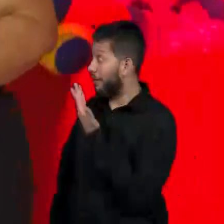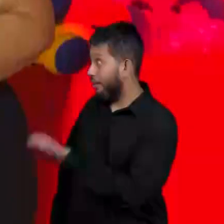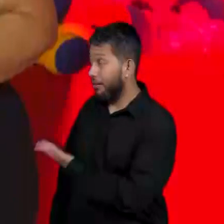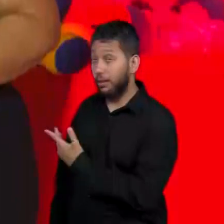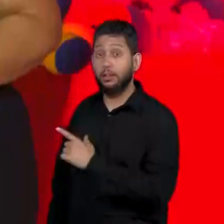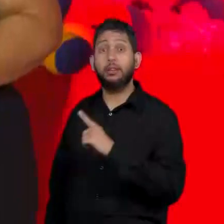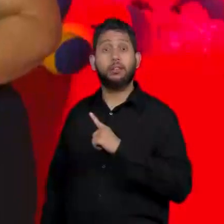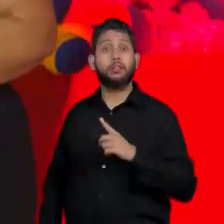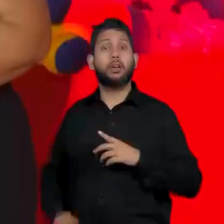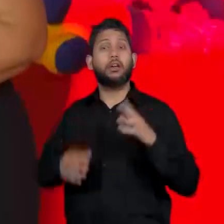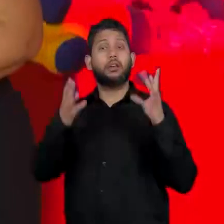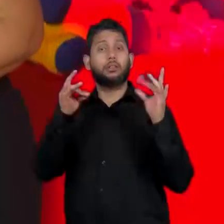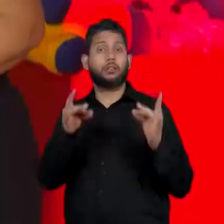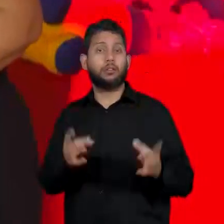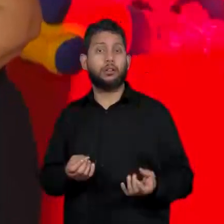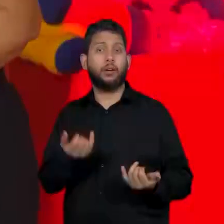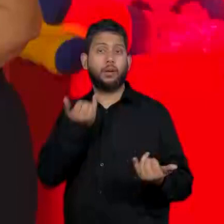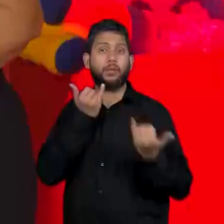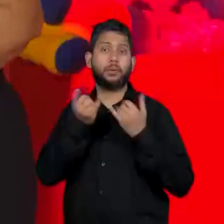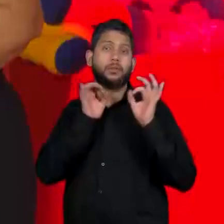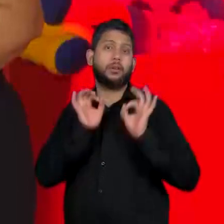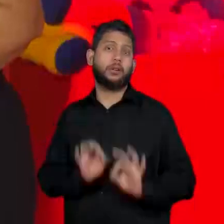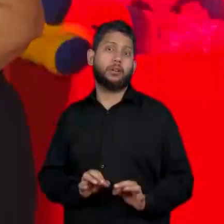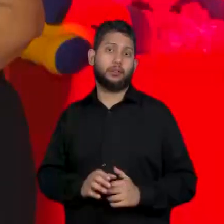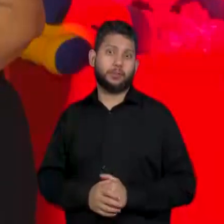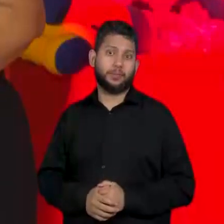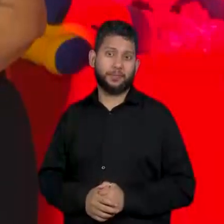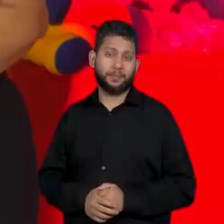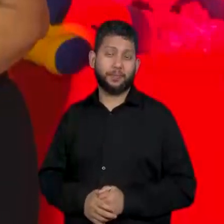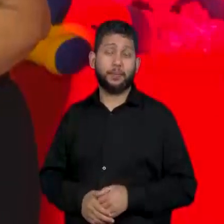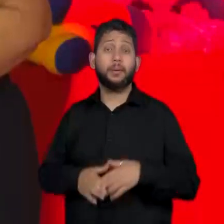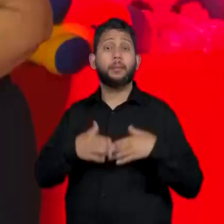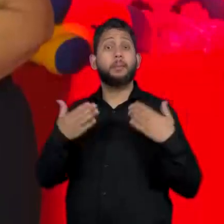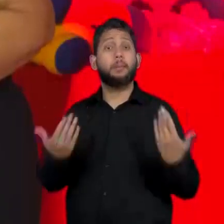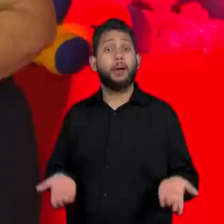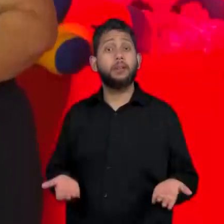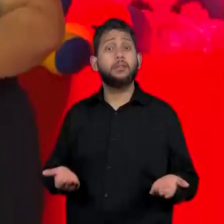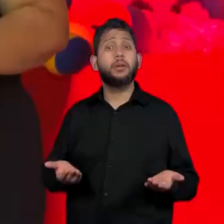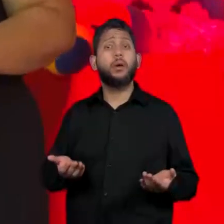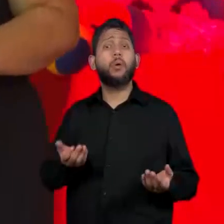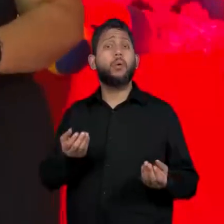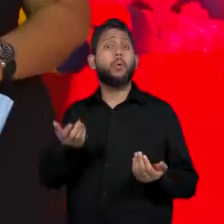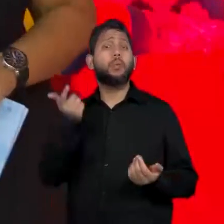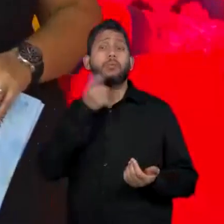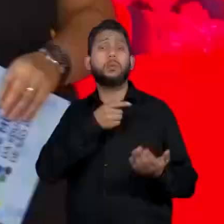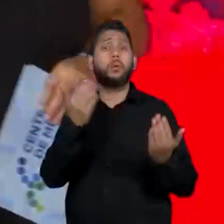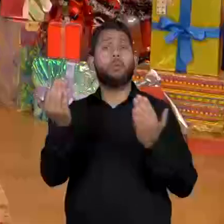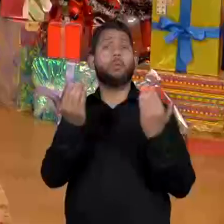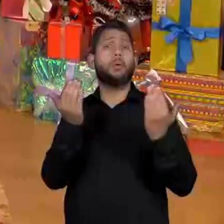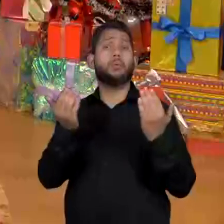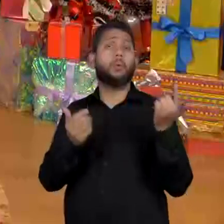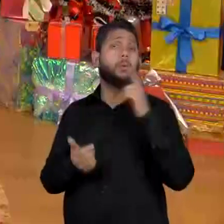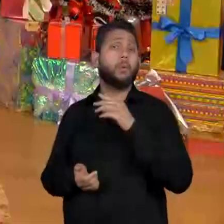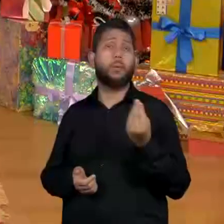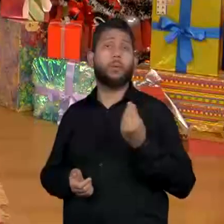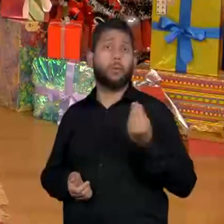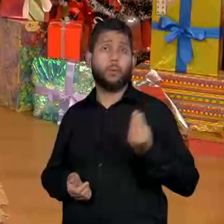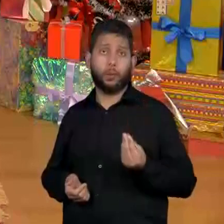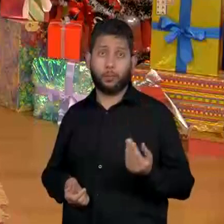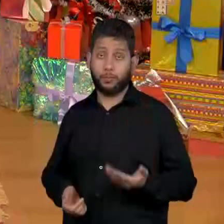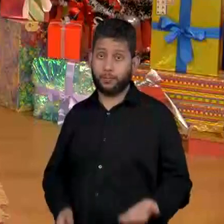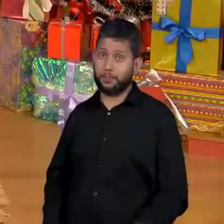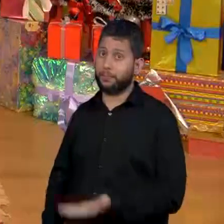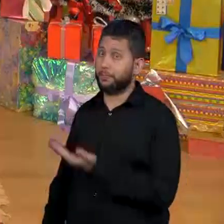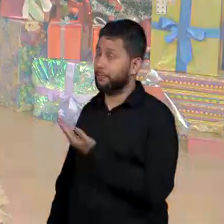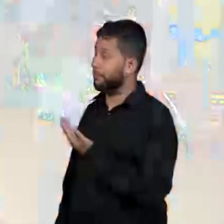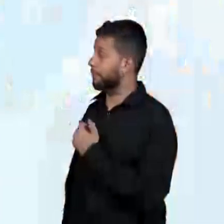tenho a informação correta. Agora, como é que a gente solidifica essas comparações? Vamos voltar para a nossa lousa.